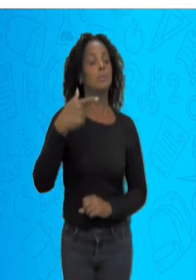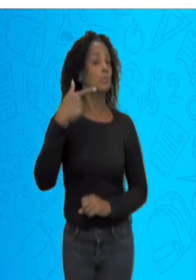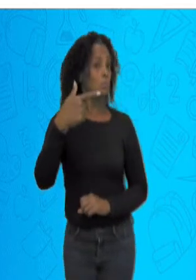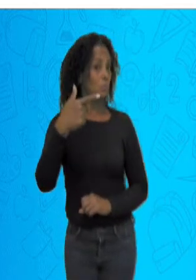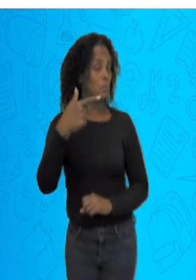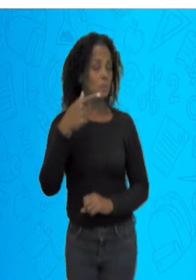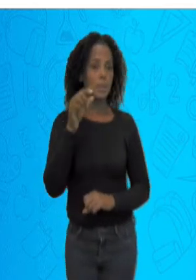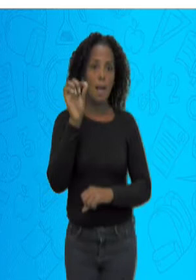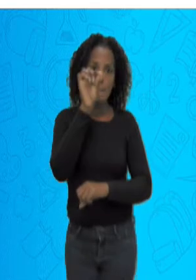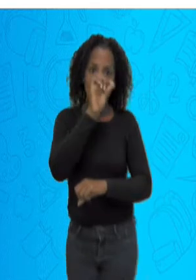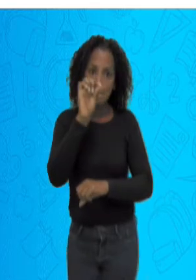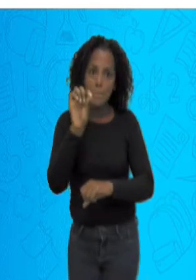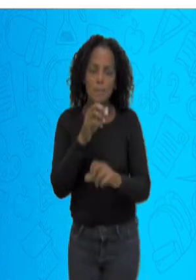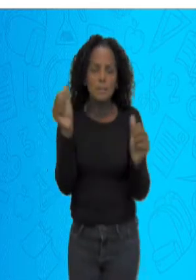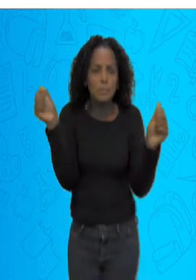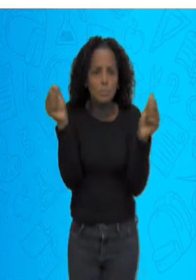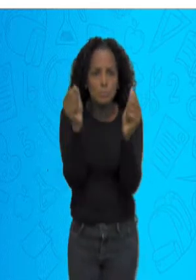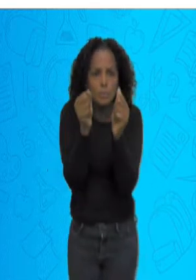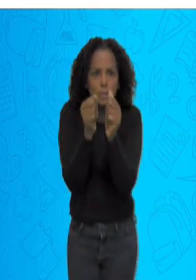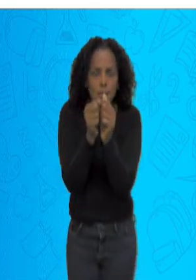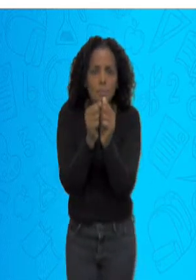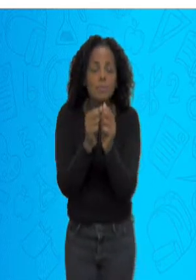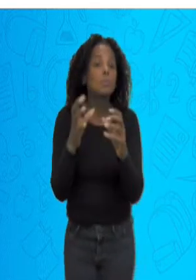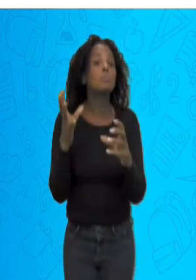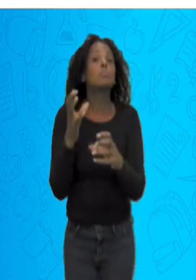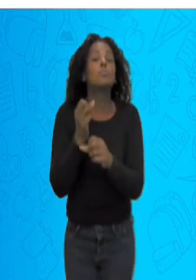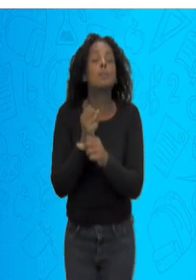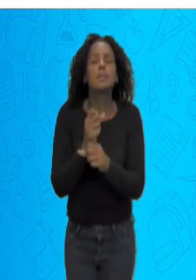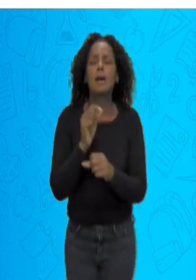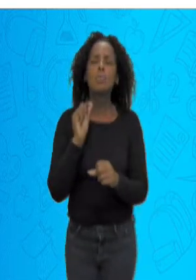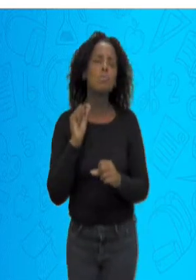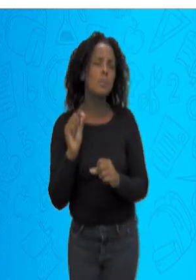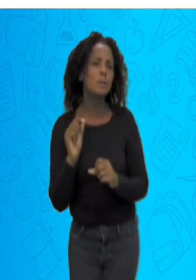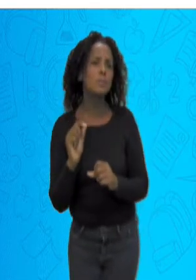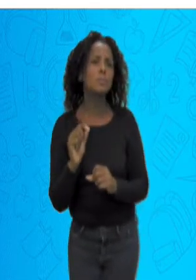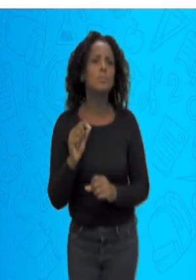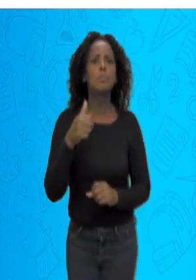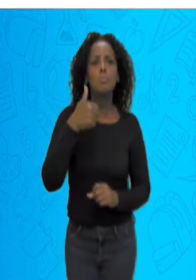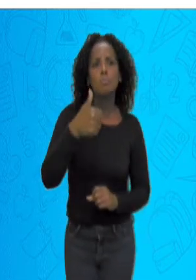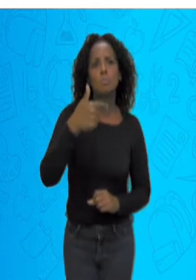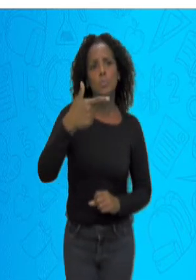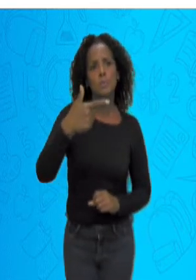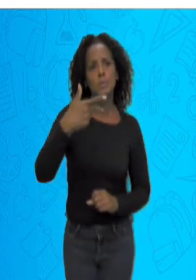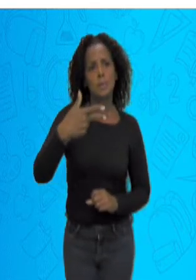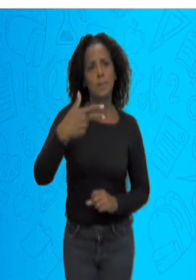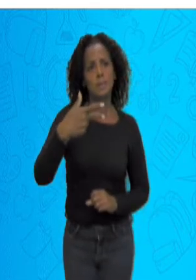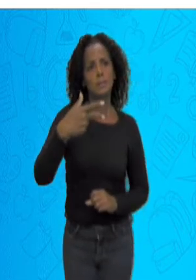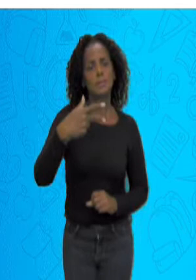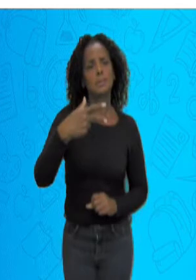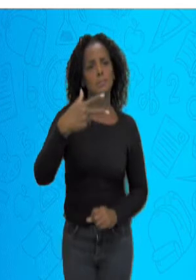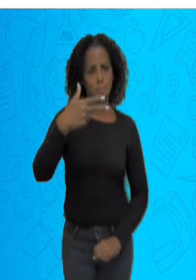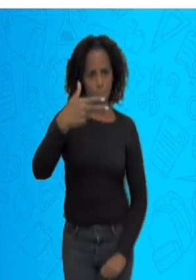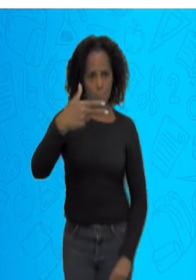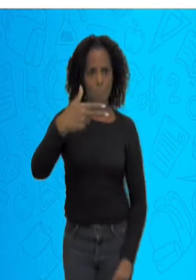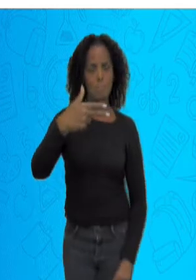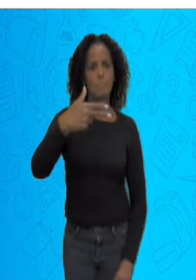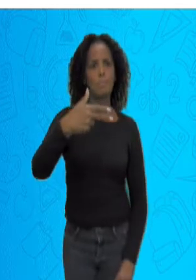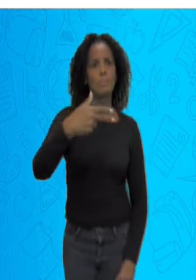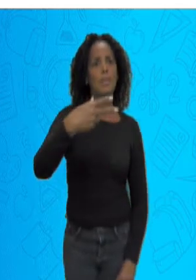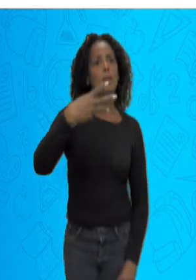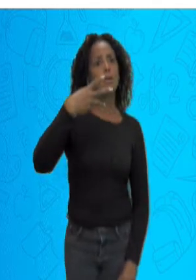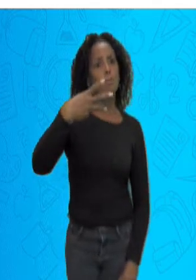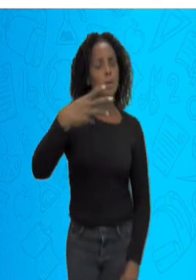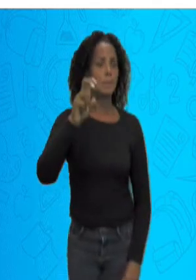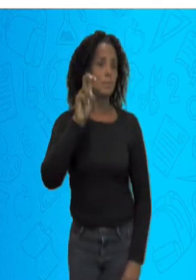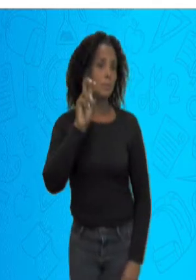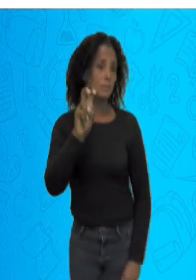Duas abelhas. Juntando, vai dar quantos? Vamos contar? Um, dois, três, que é os três passarinhos.